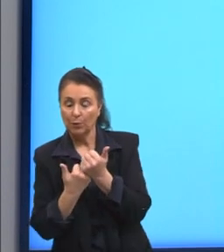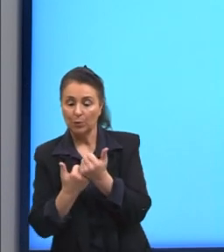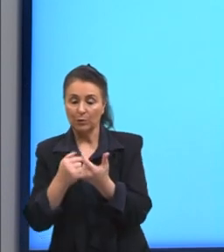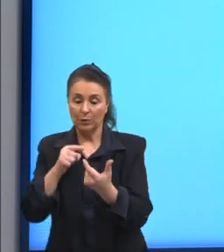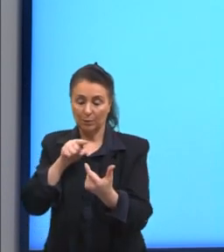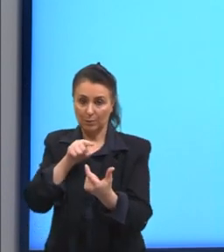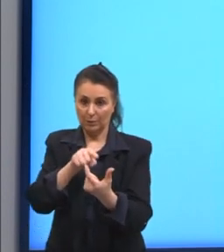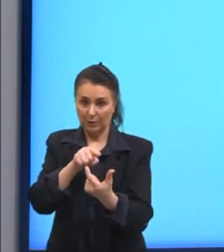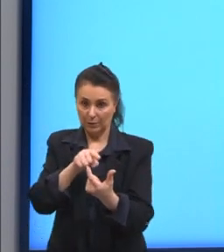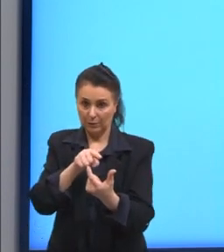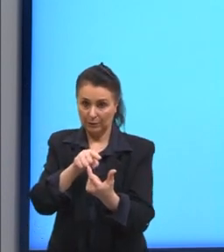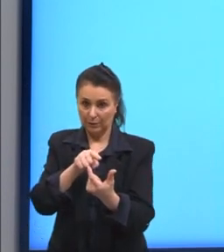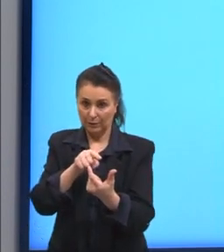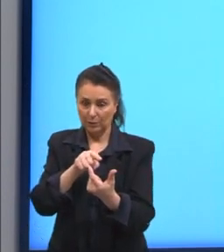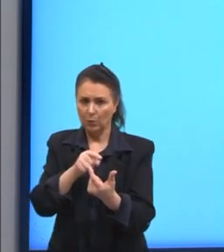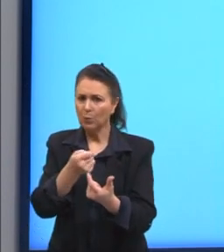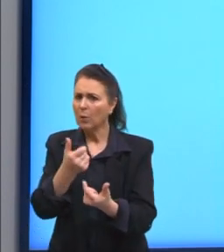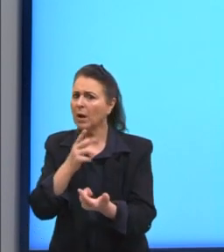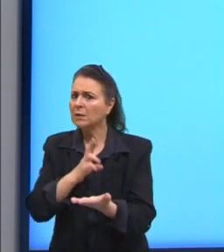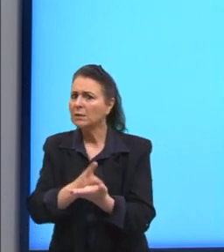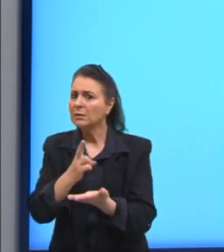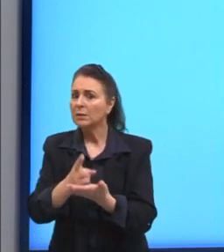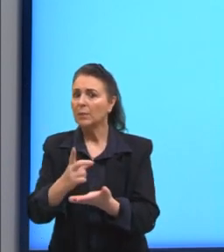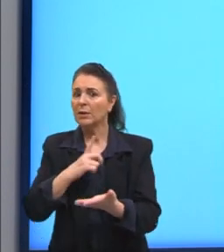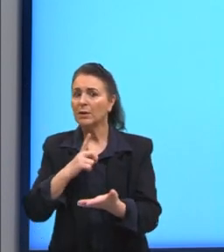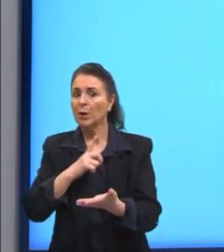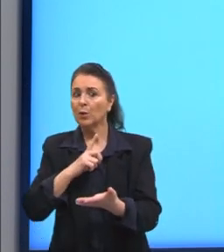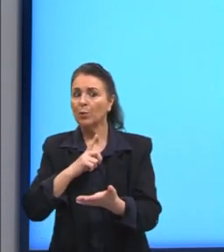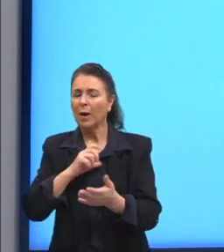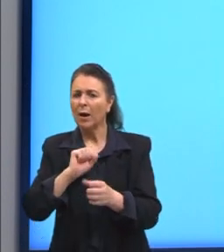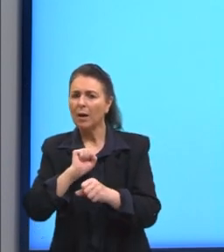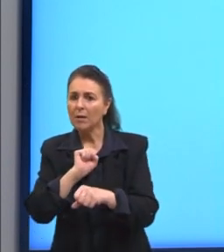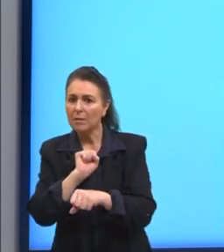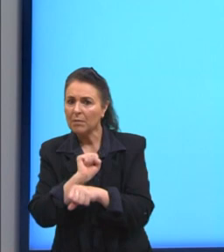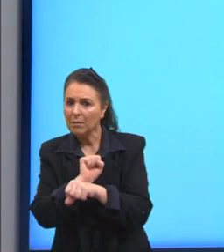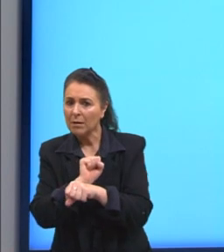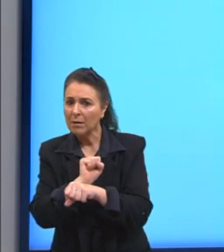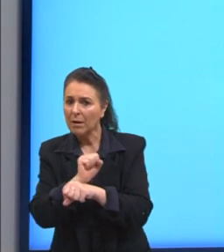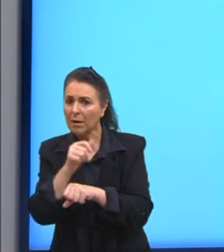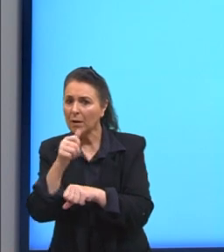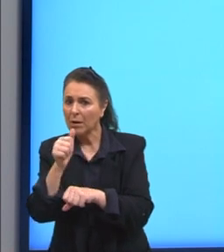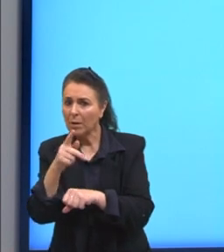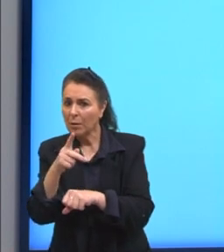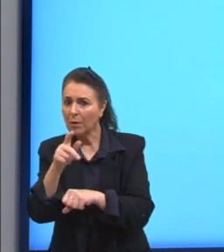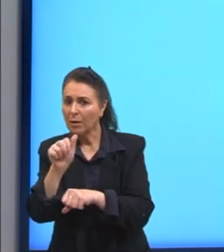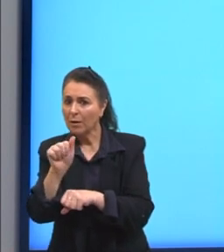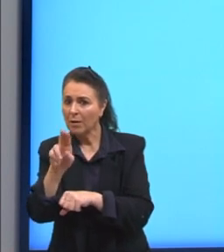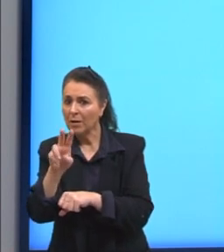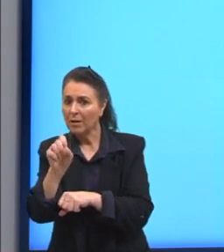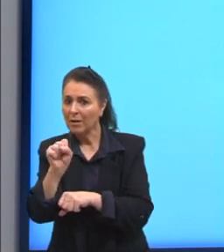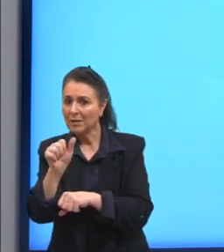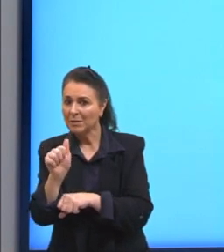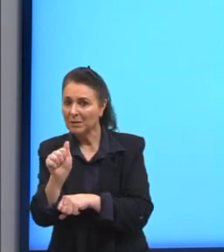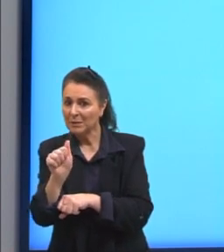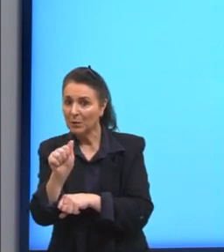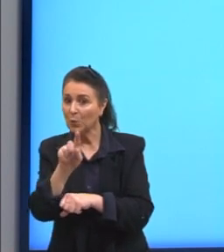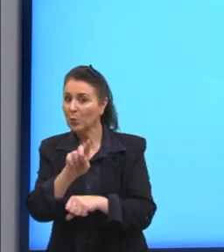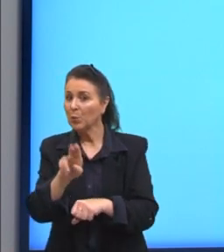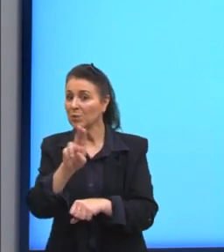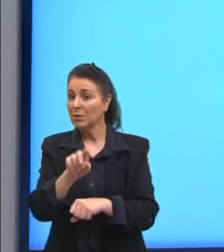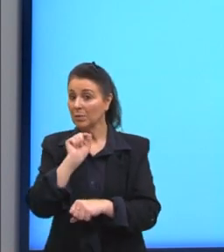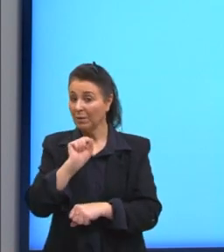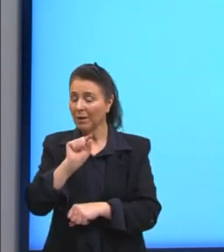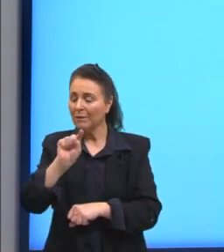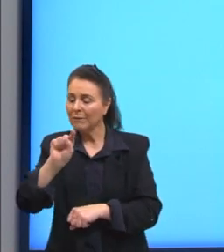refere, quase sempre há uma pausa. E essa pausa a gente marca na escrita e através de uma vírgula.